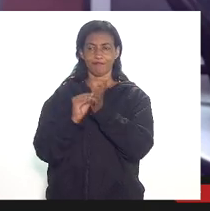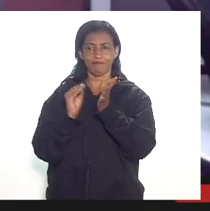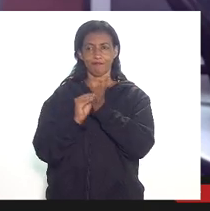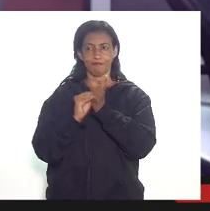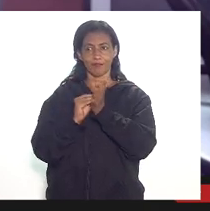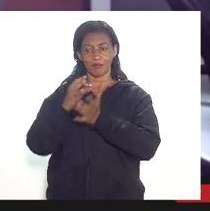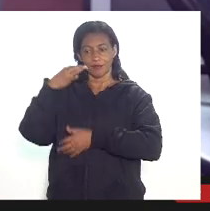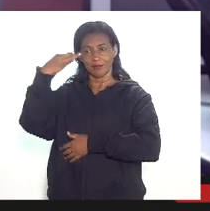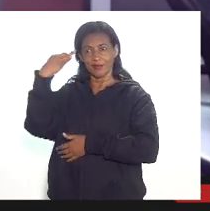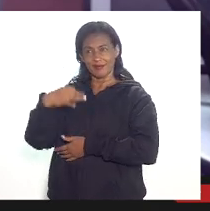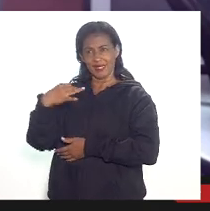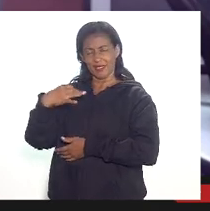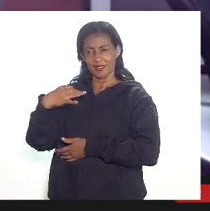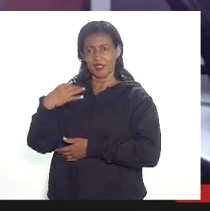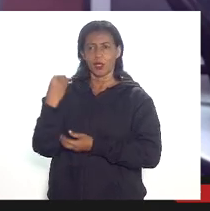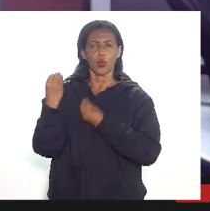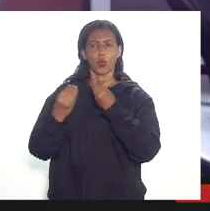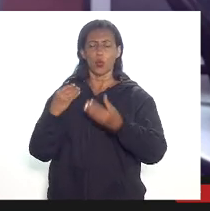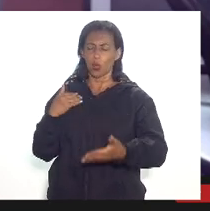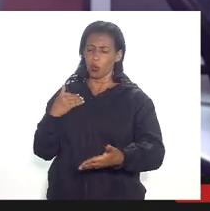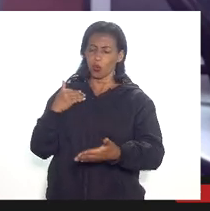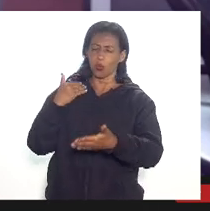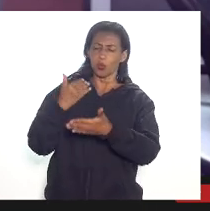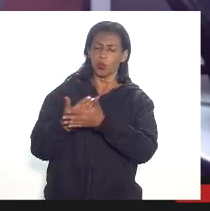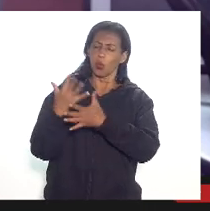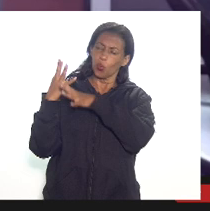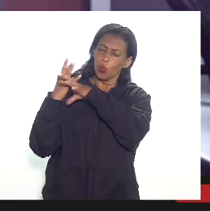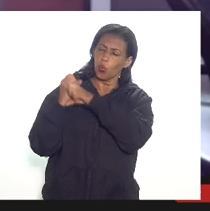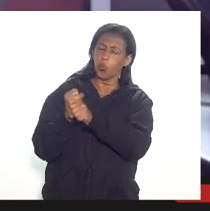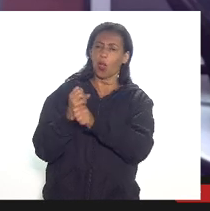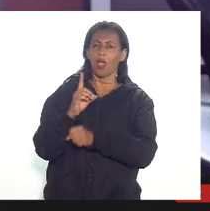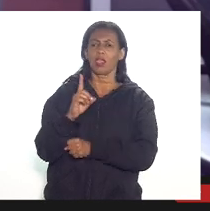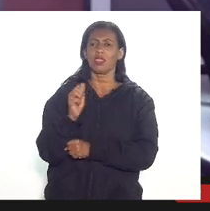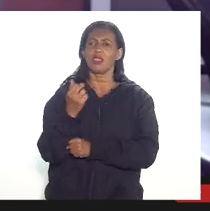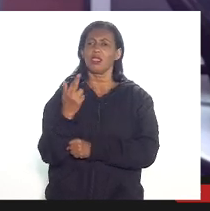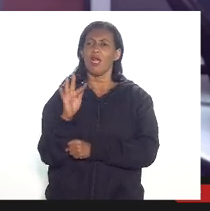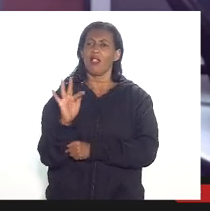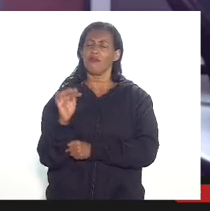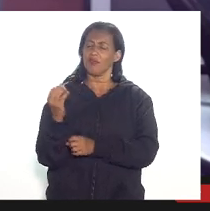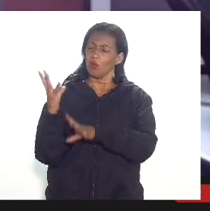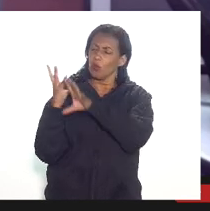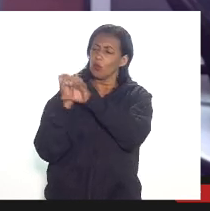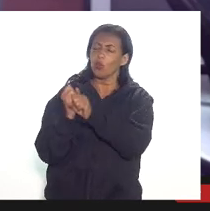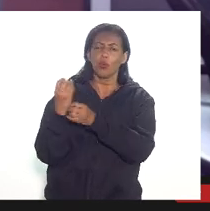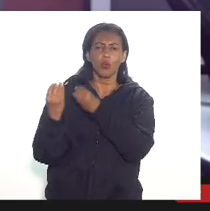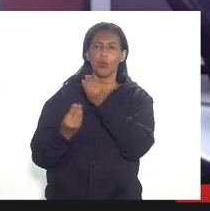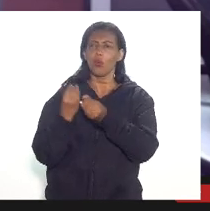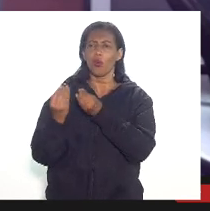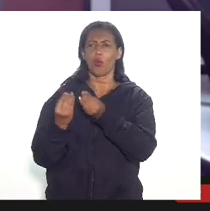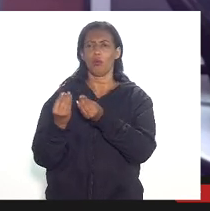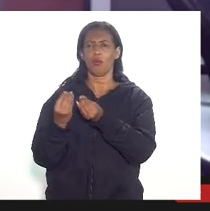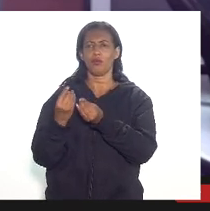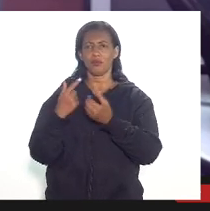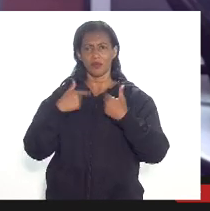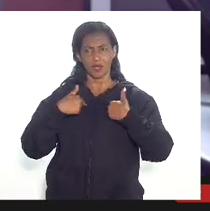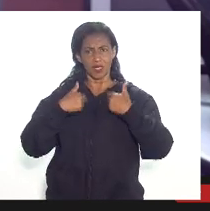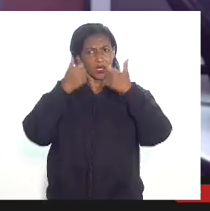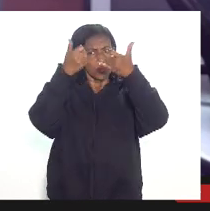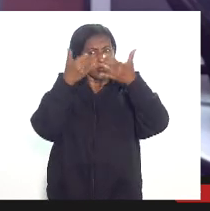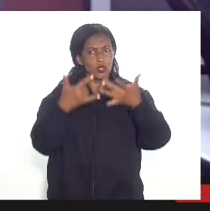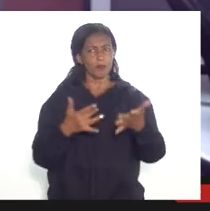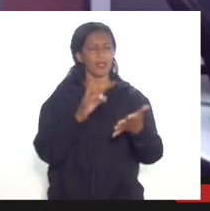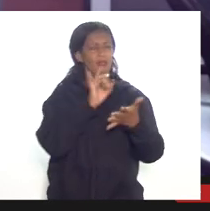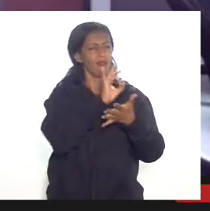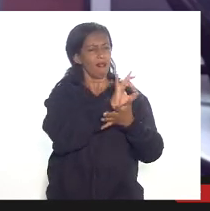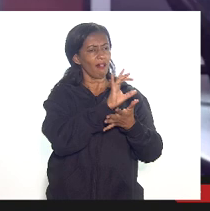exata de como se chegou naquele valor do DAP como eu falei eu expliquei inicialmente vários itens que poderiam ser deduzidos